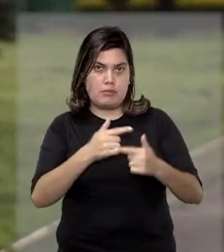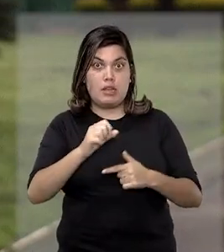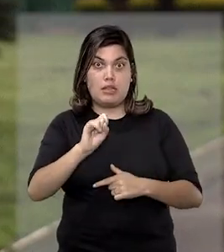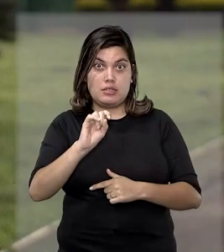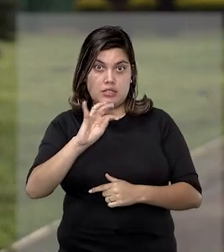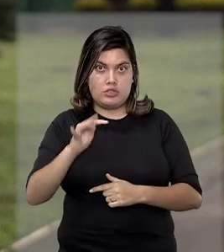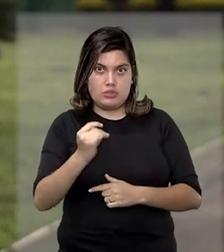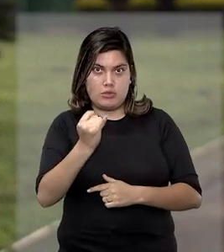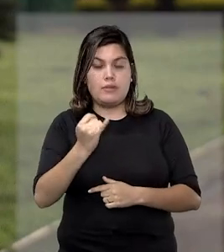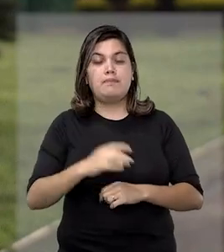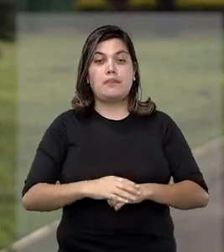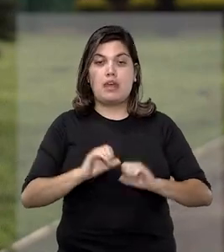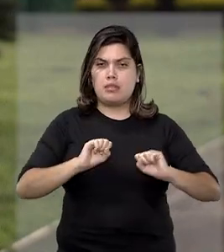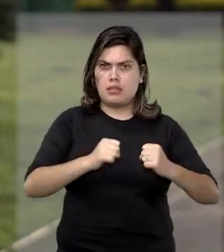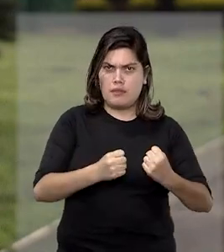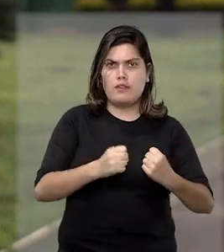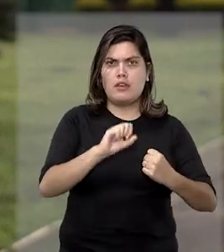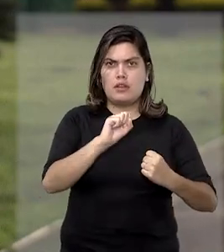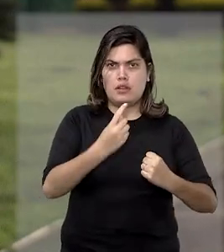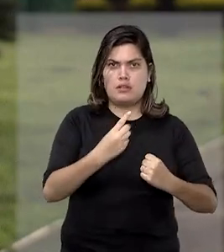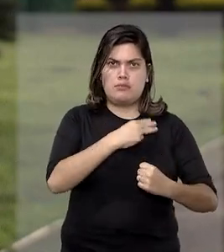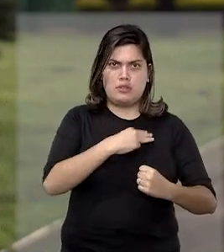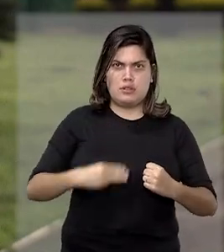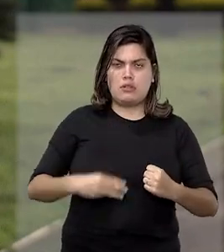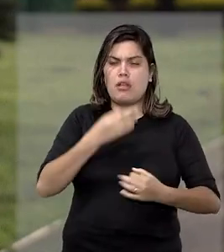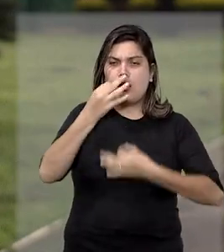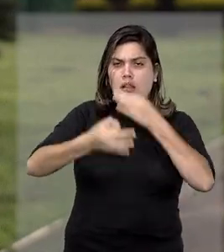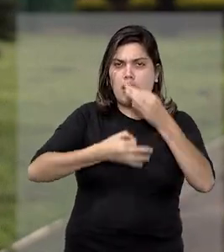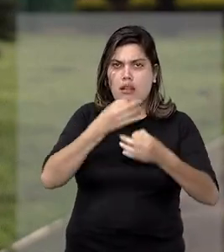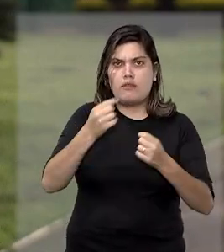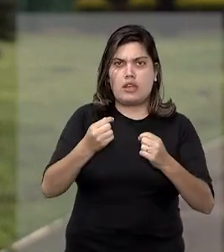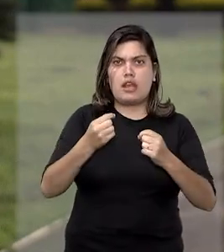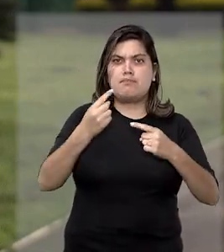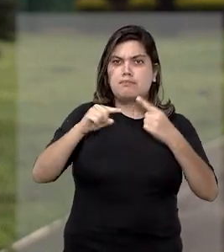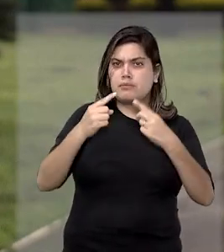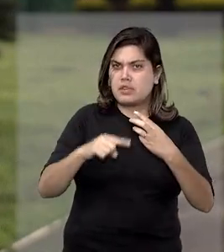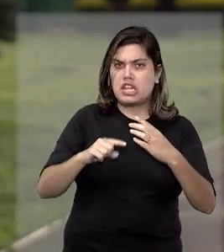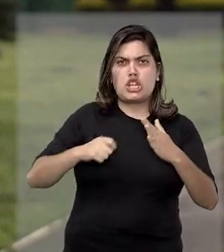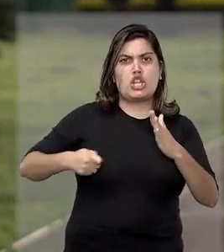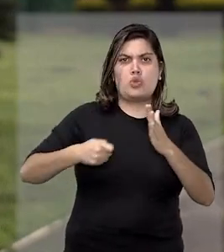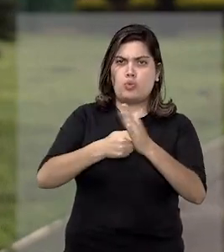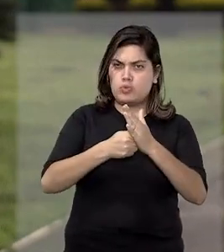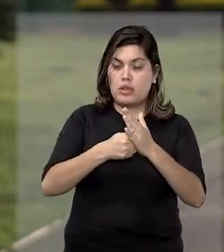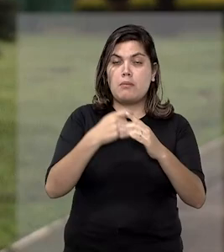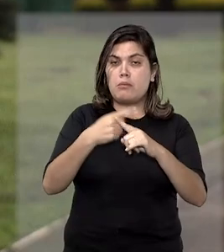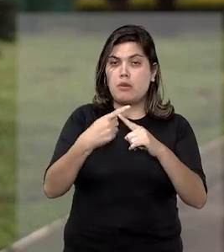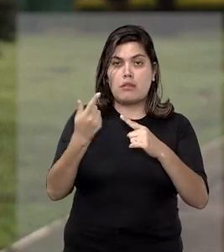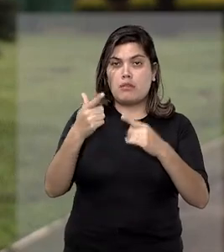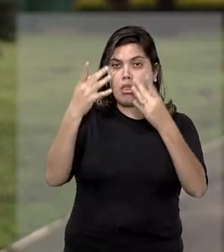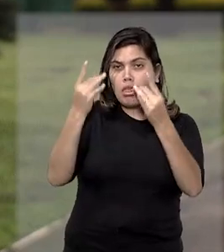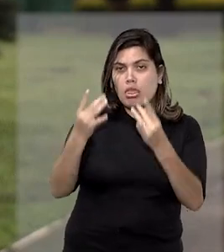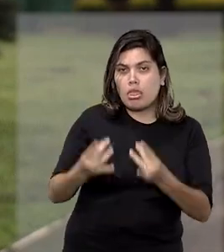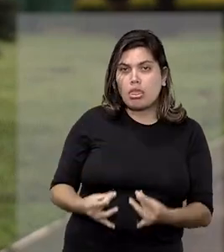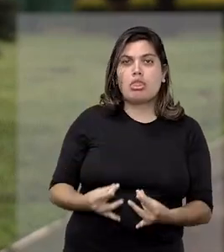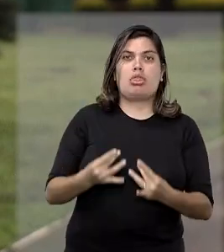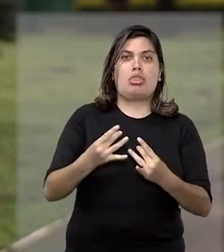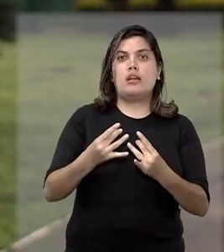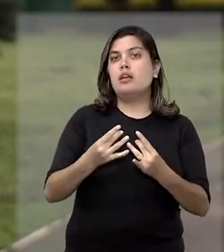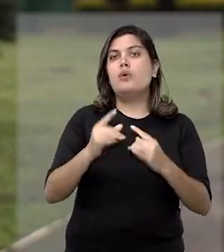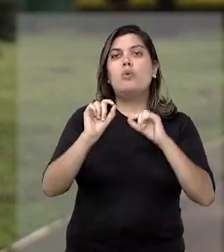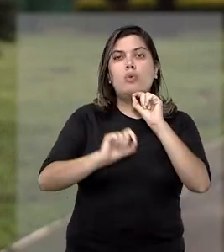STJ, a defesa do ex-ministro, entre outros argumentos, alegou inépcia da denúncia por não ter descrito com